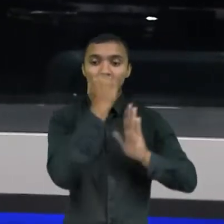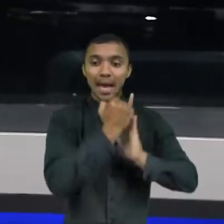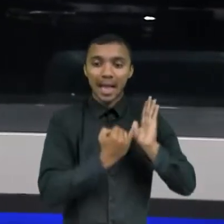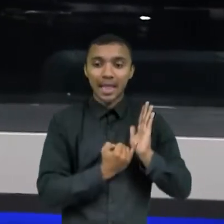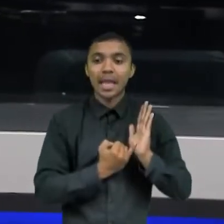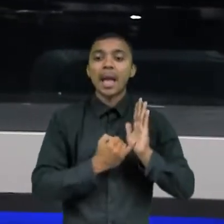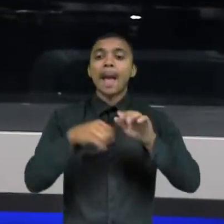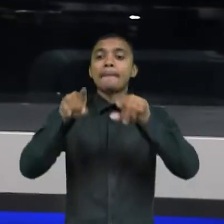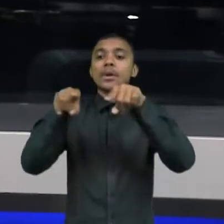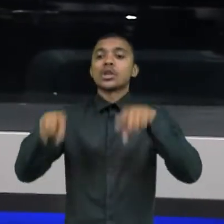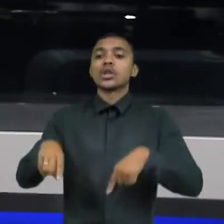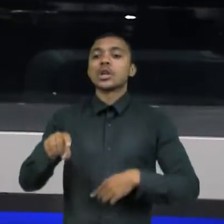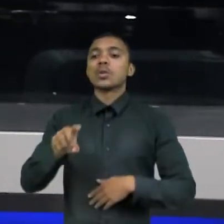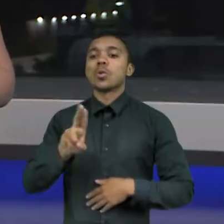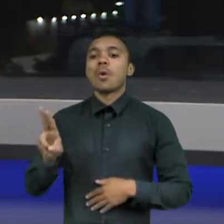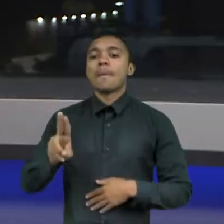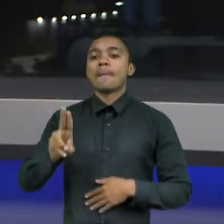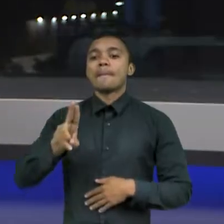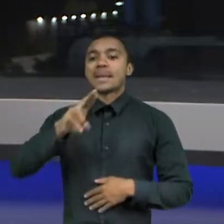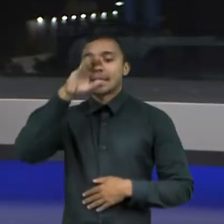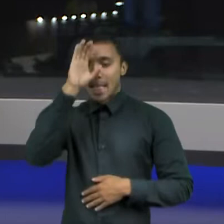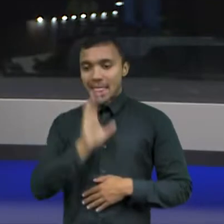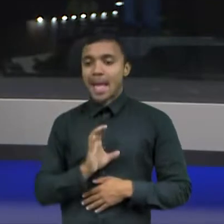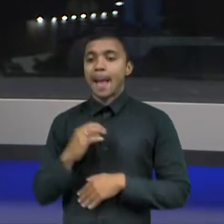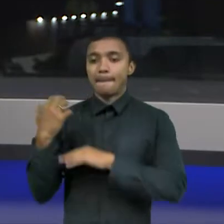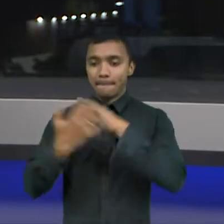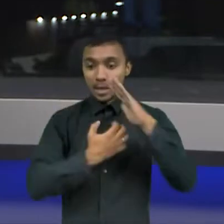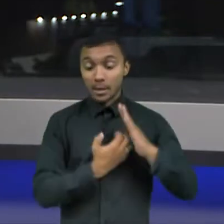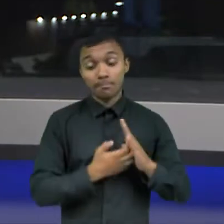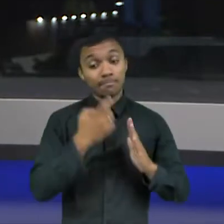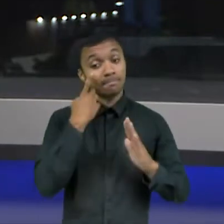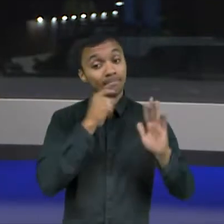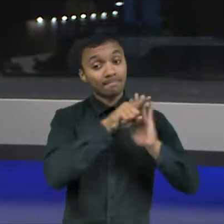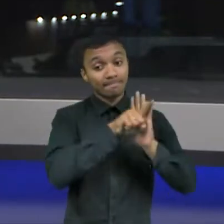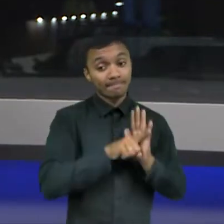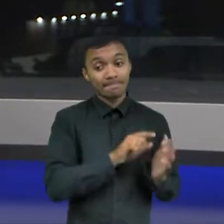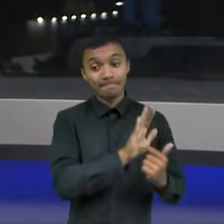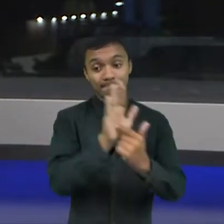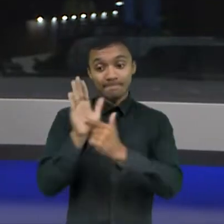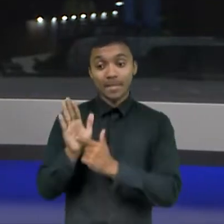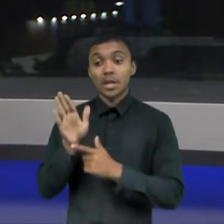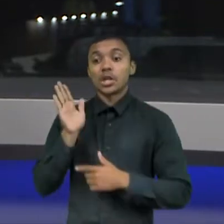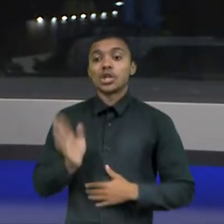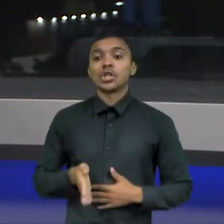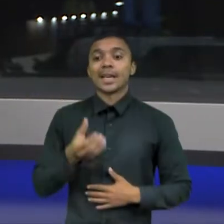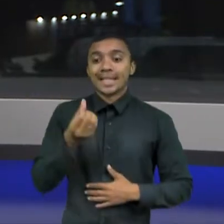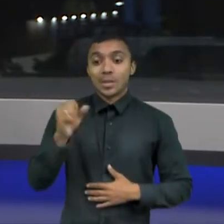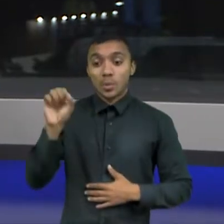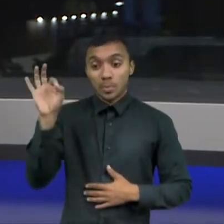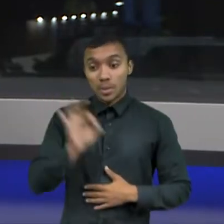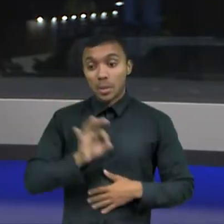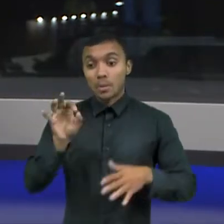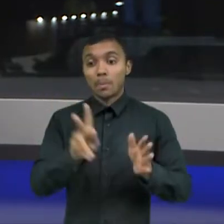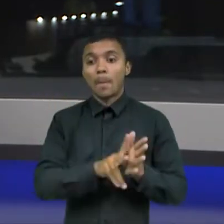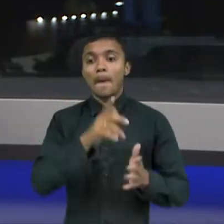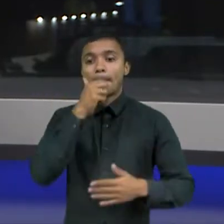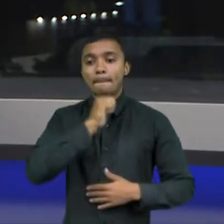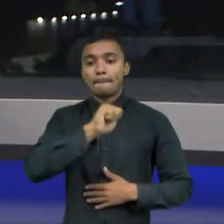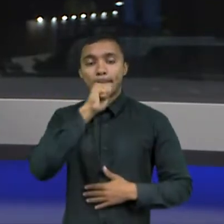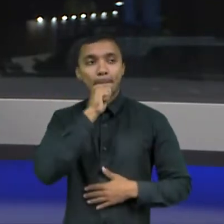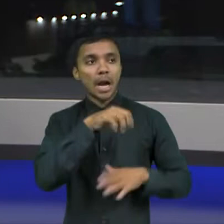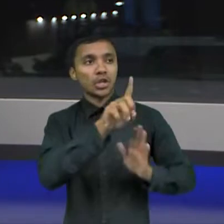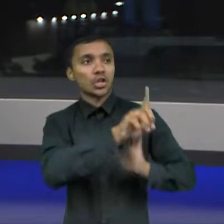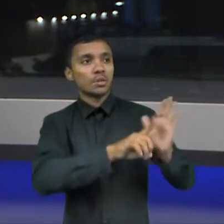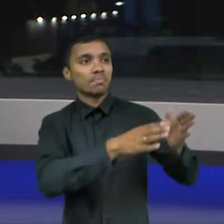Empresa Cidadã. Porém, uma pesquisa mostrou que 68% dos pais não tiram sequer a